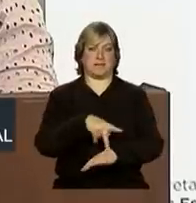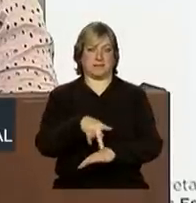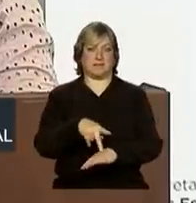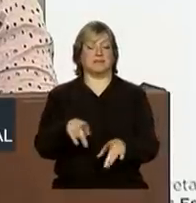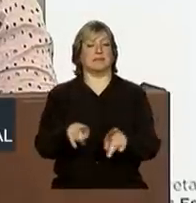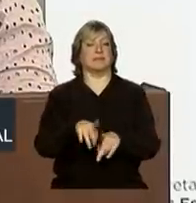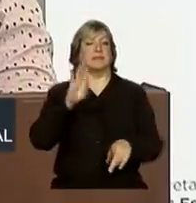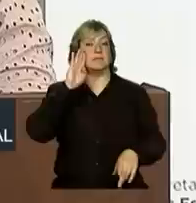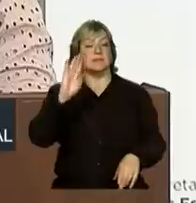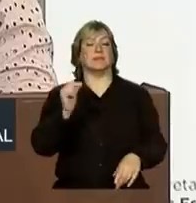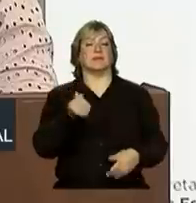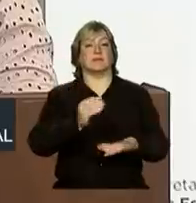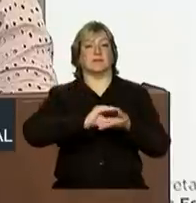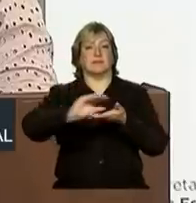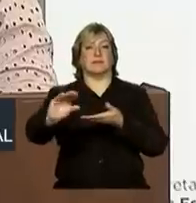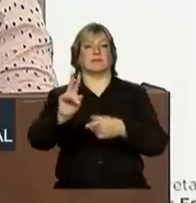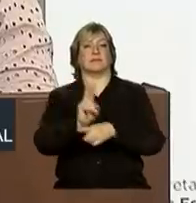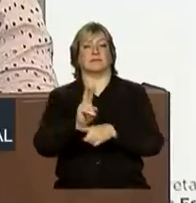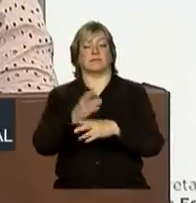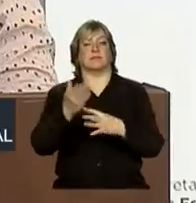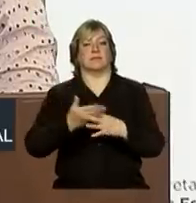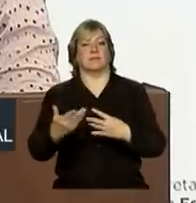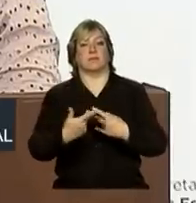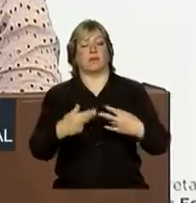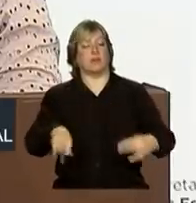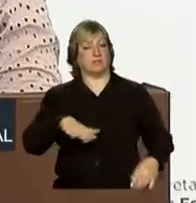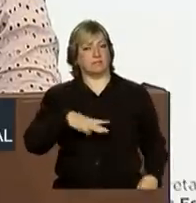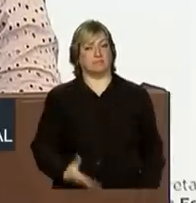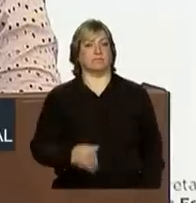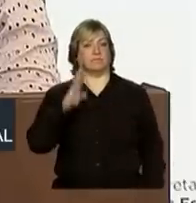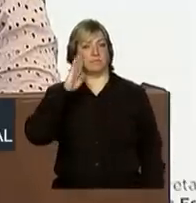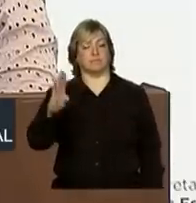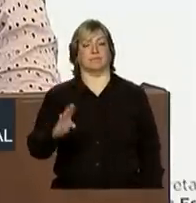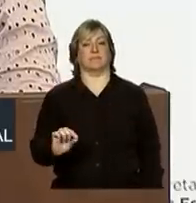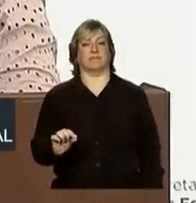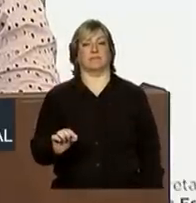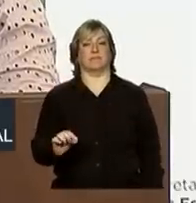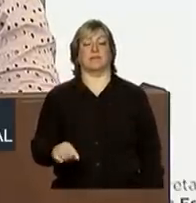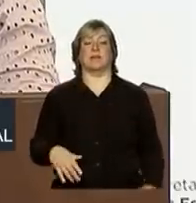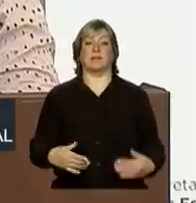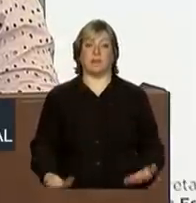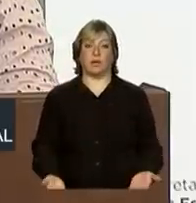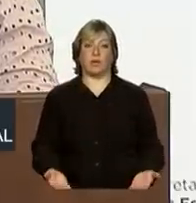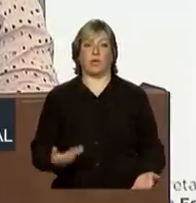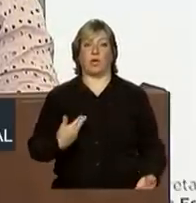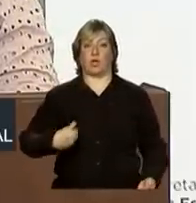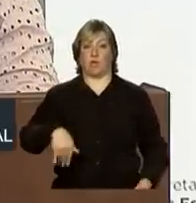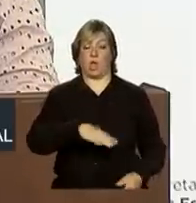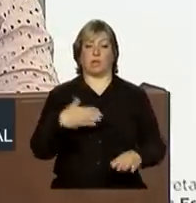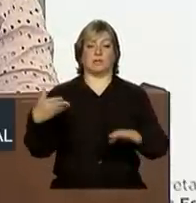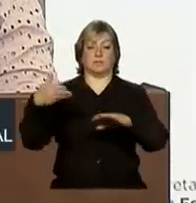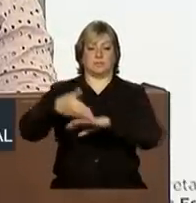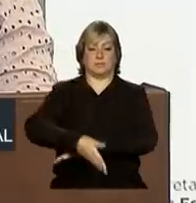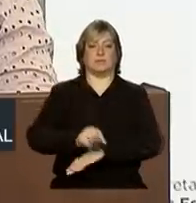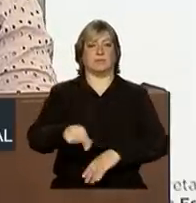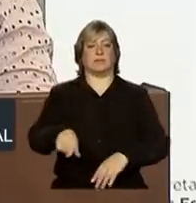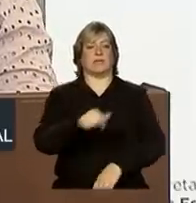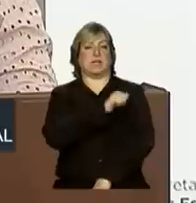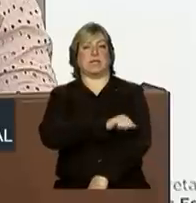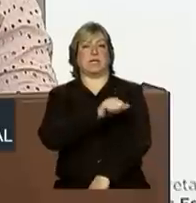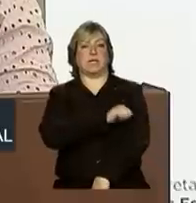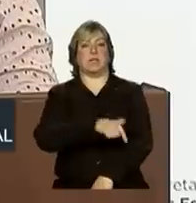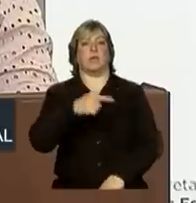o investimento é um dos nossos desafios. Por sua vez, nossa participação na Rio+,